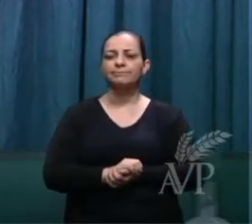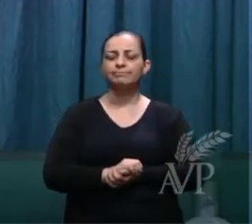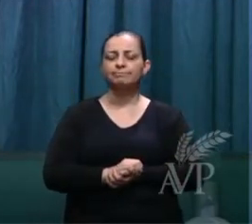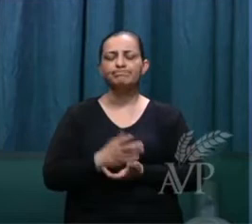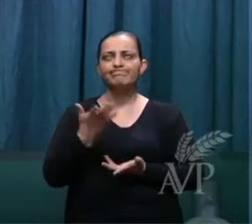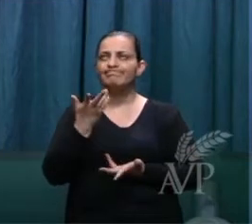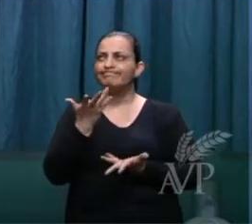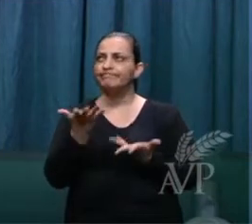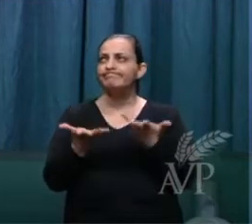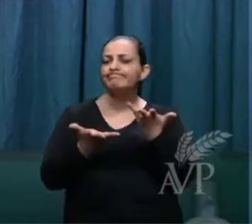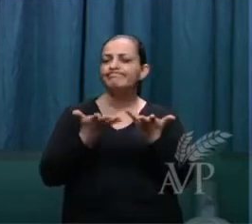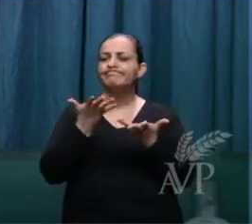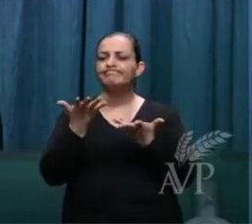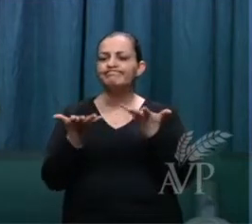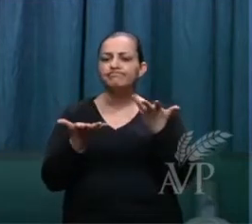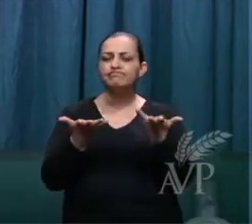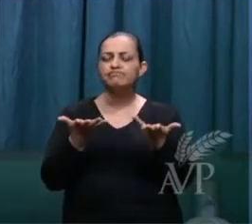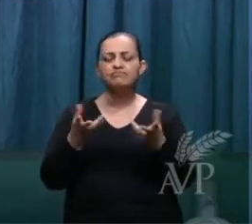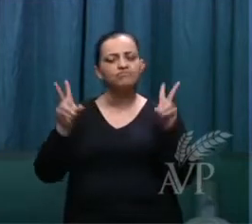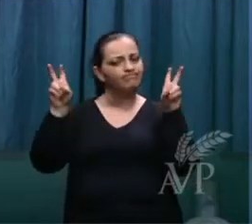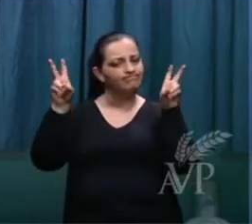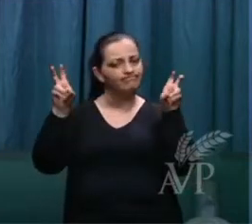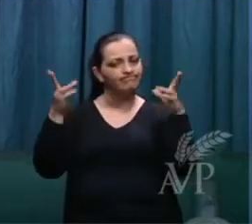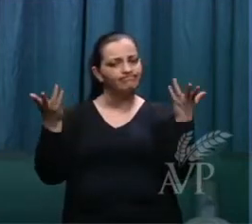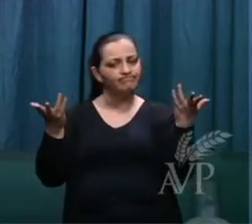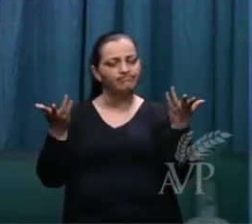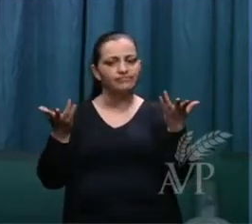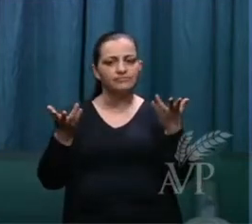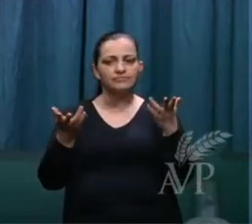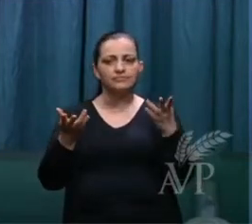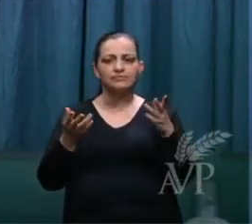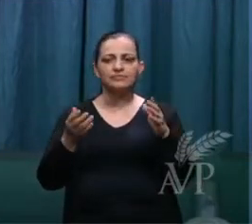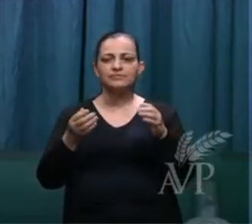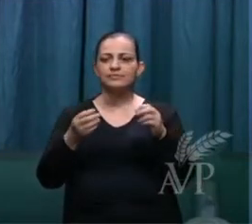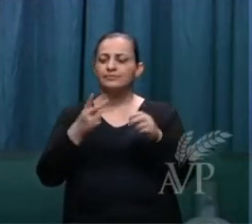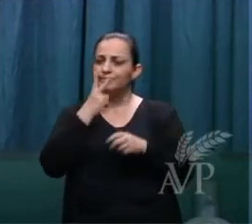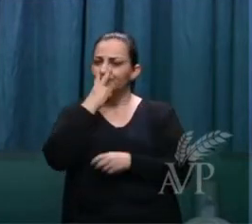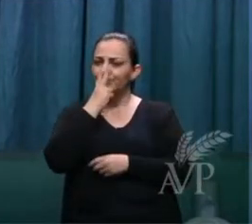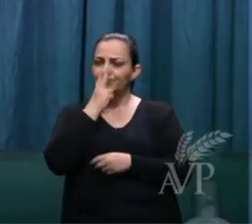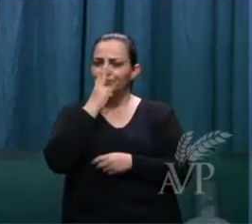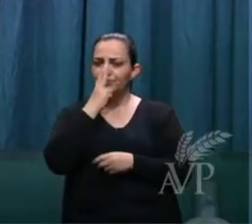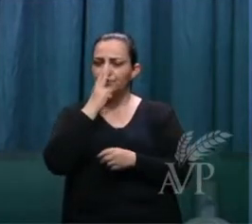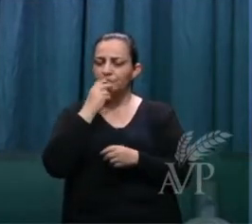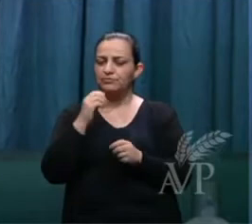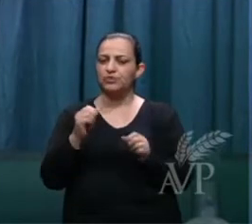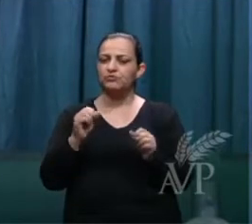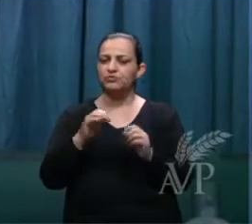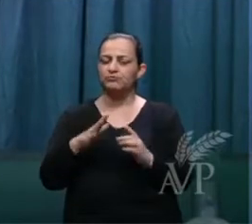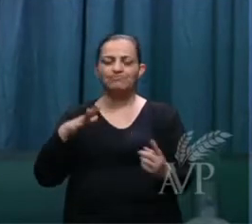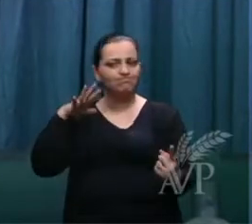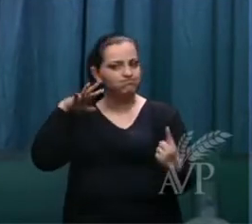vamos dizer com o clima parece até um tanto chocante